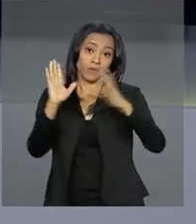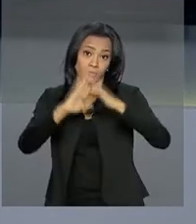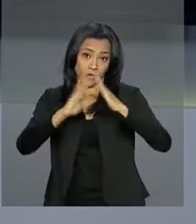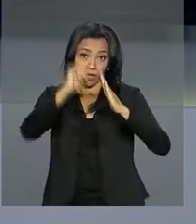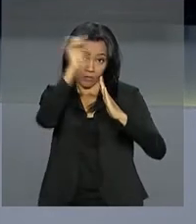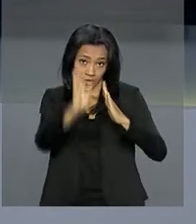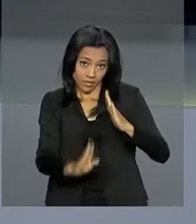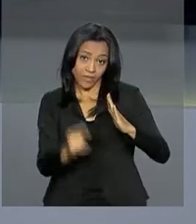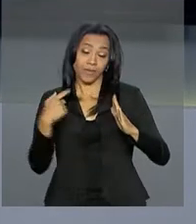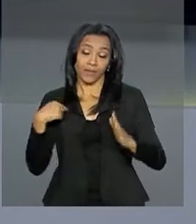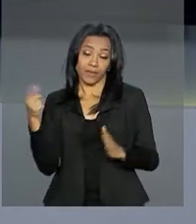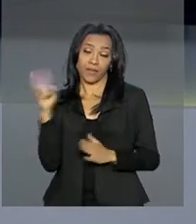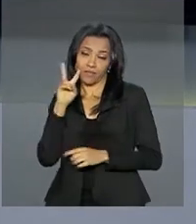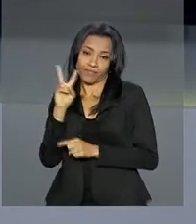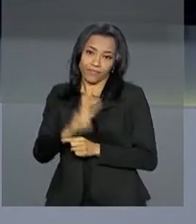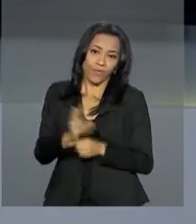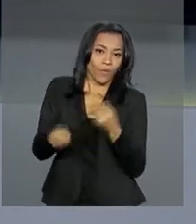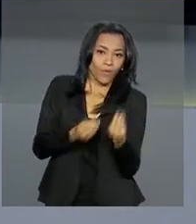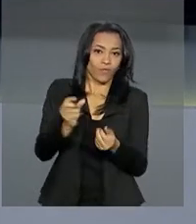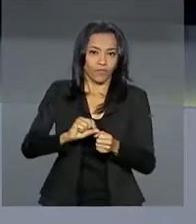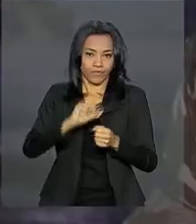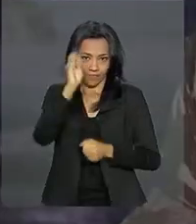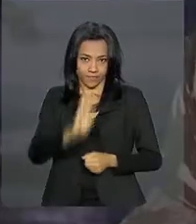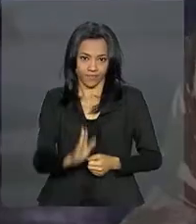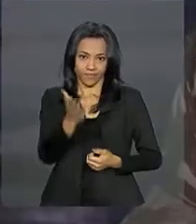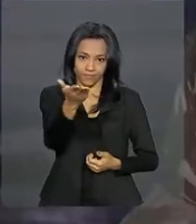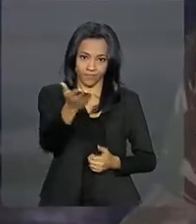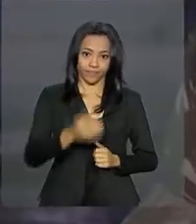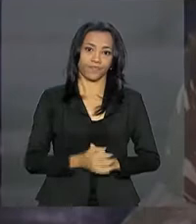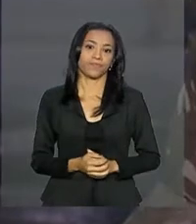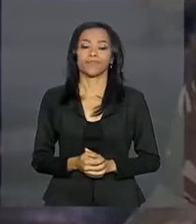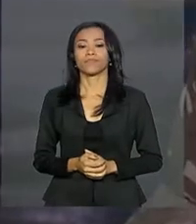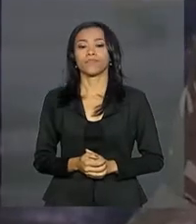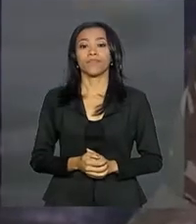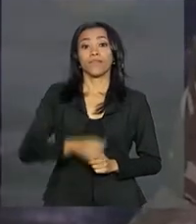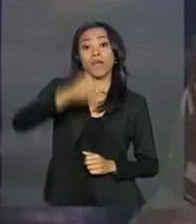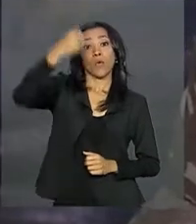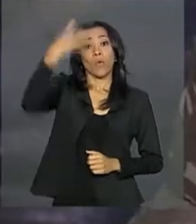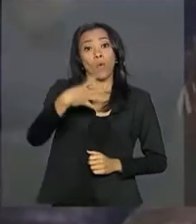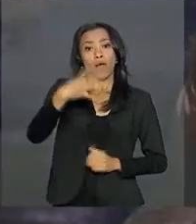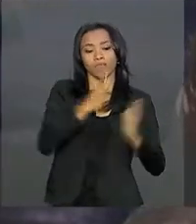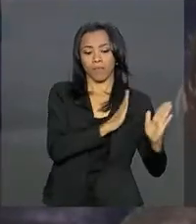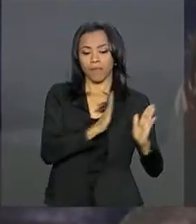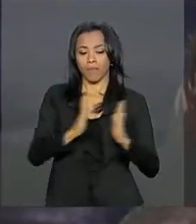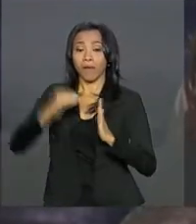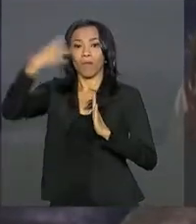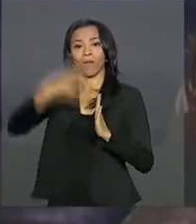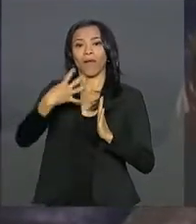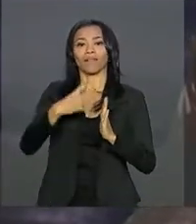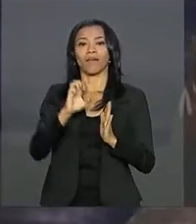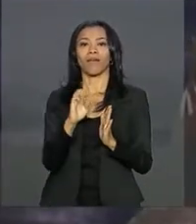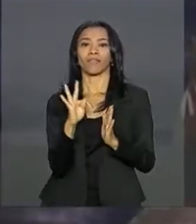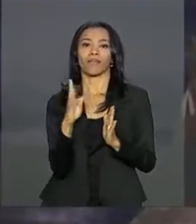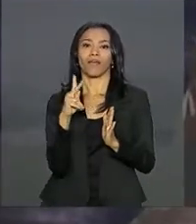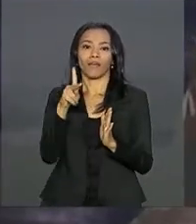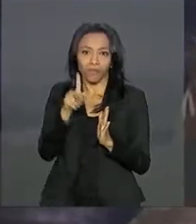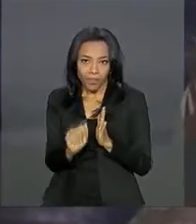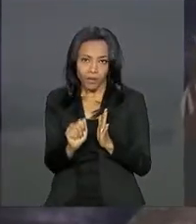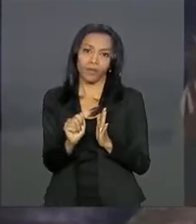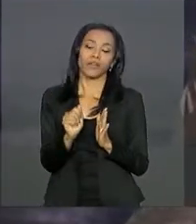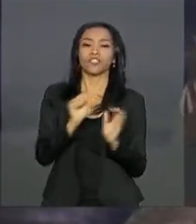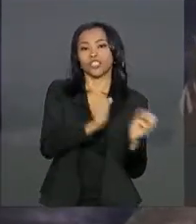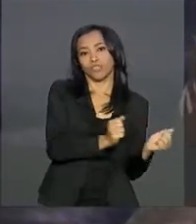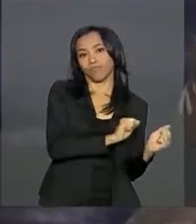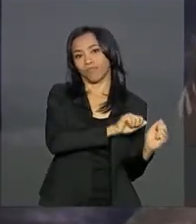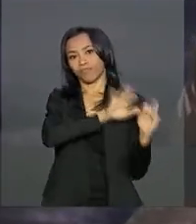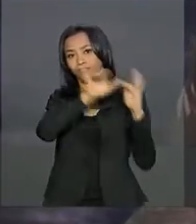trabalho feito pelo governo brasileiro. A quarta etapa de interiorização dos imigrantes venezuelanos vai levar